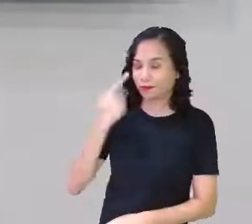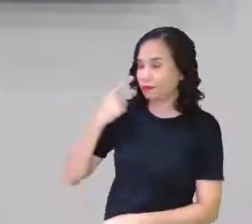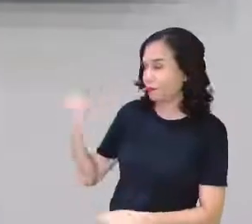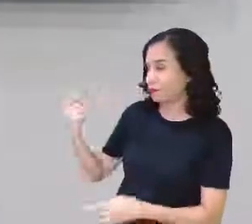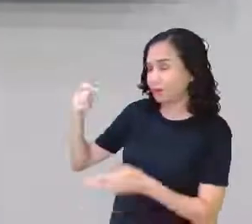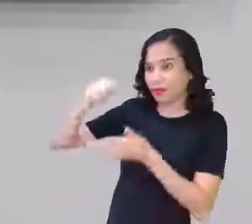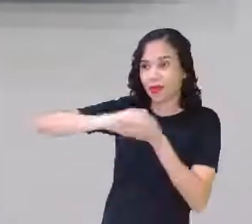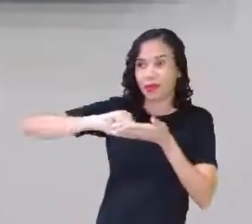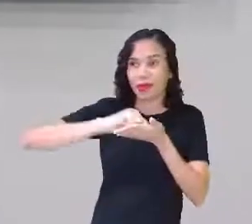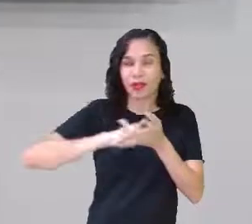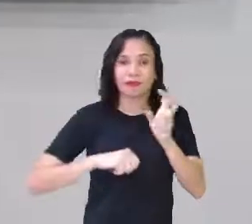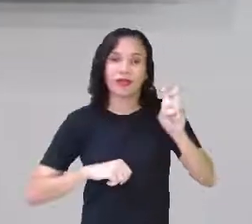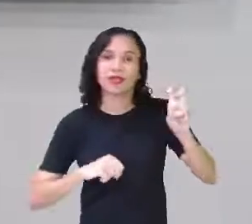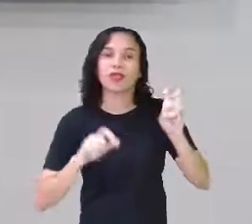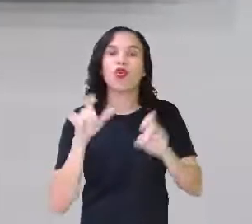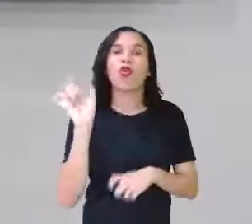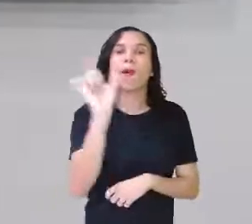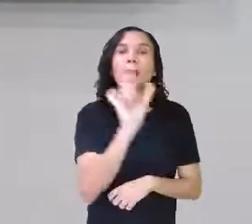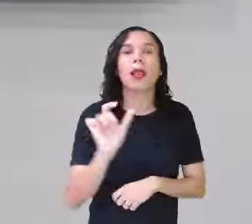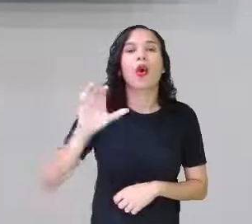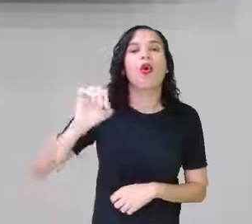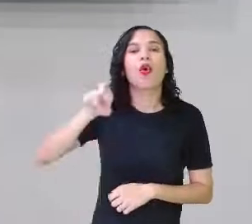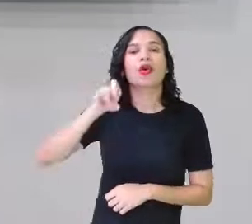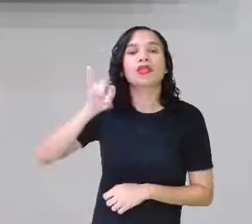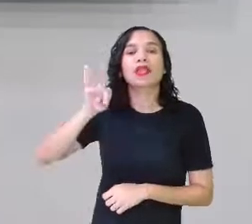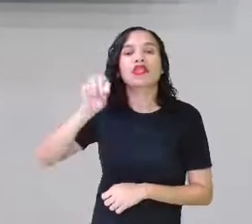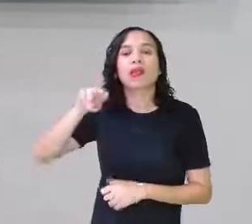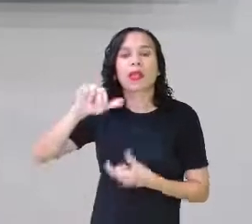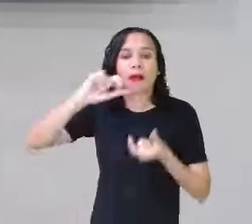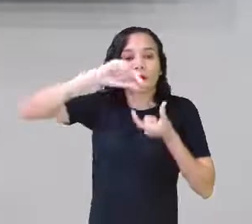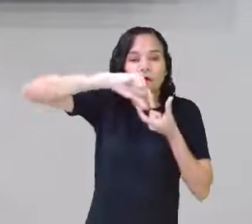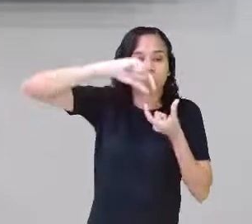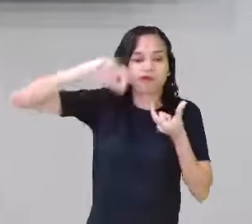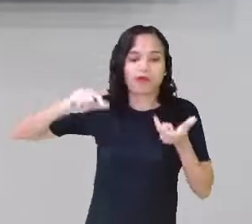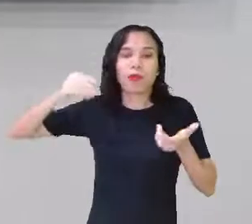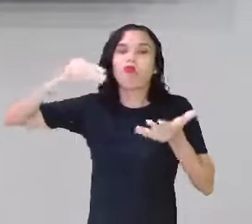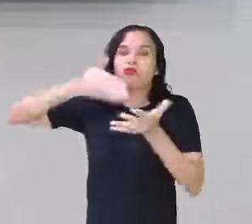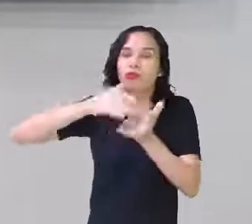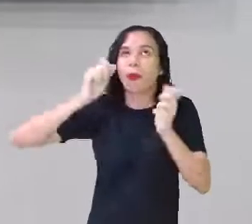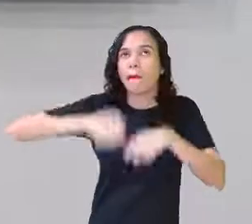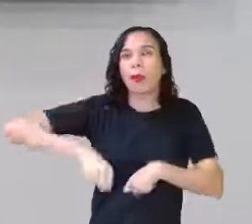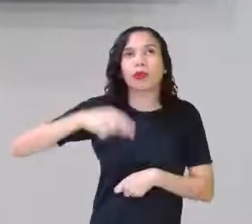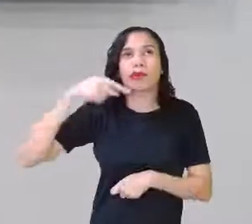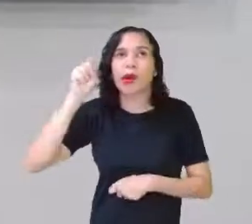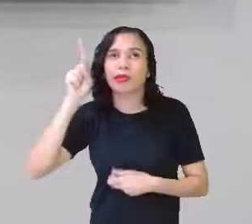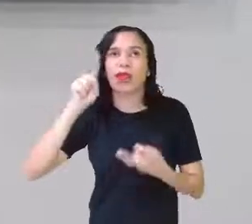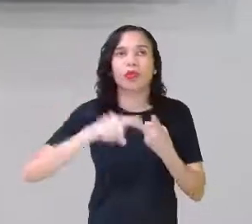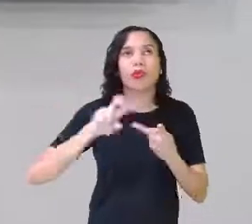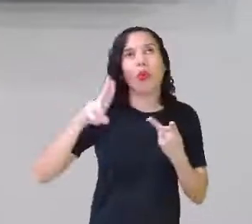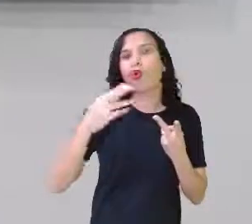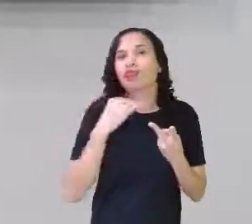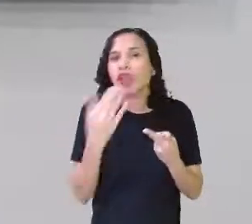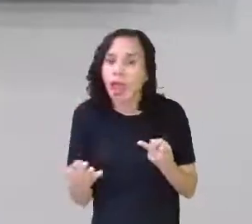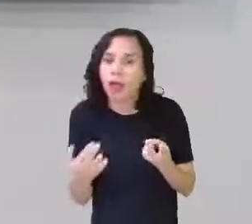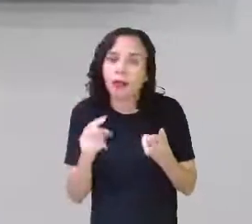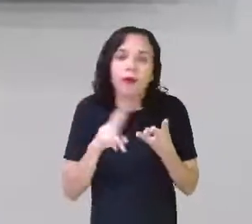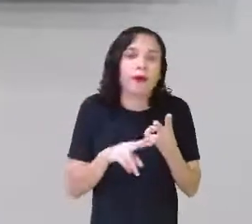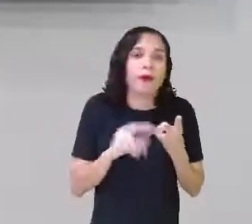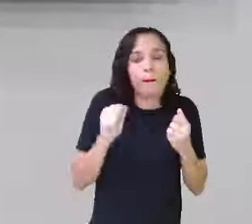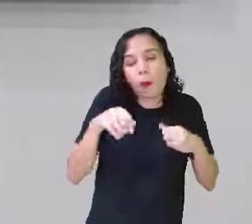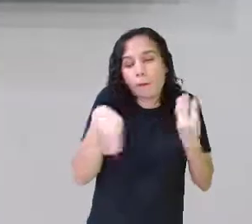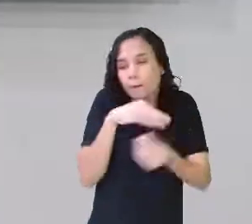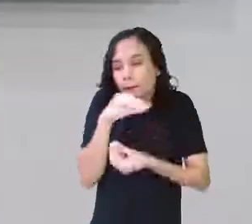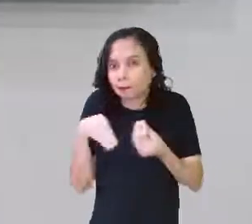Escreve aí cinco palavras oxítonas. Você pode escrever cinco palavras acentuadas, ou cinco não acentuadas, ou pode